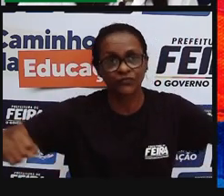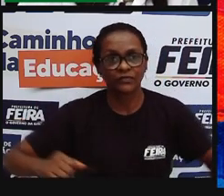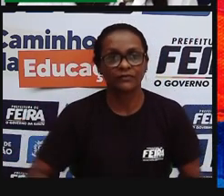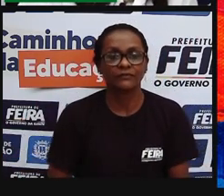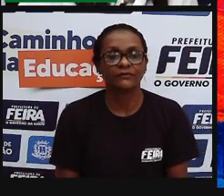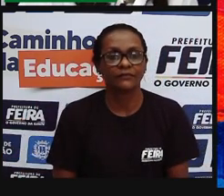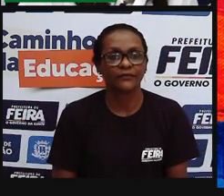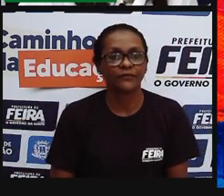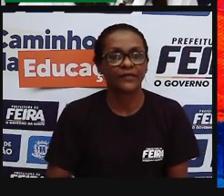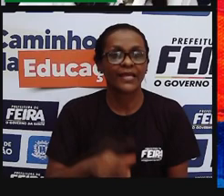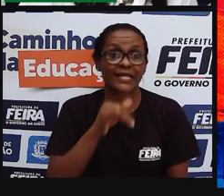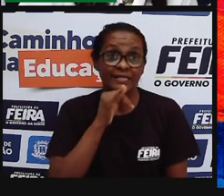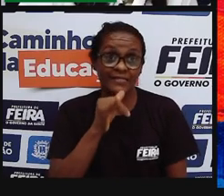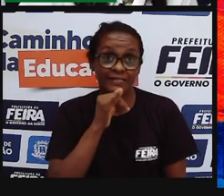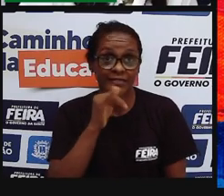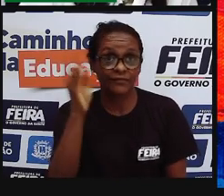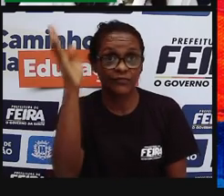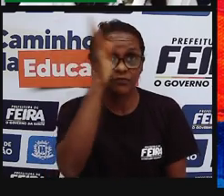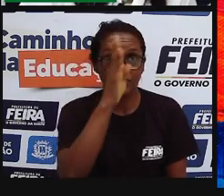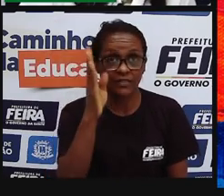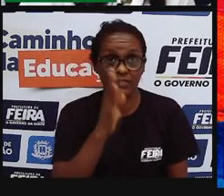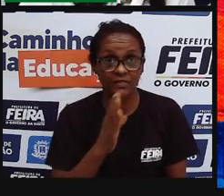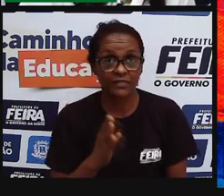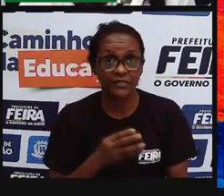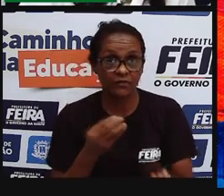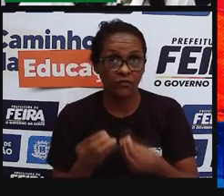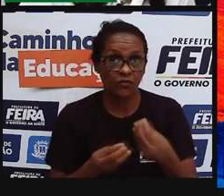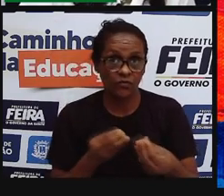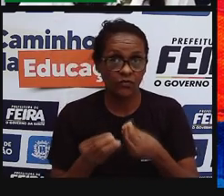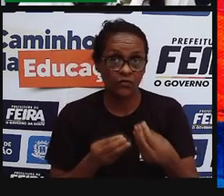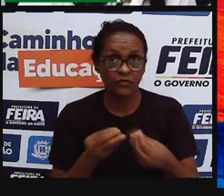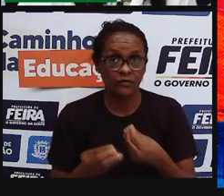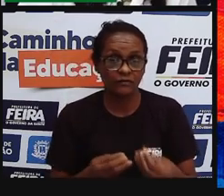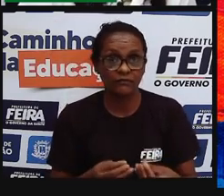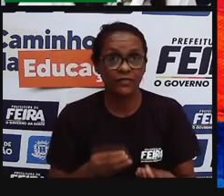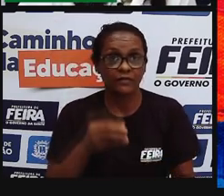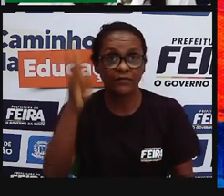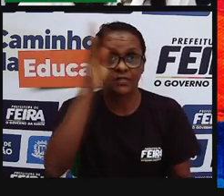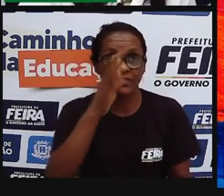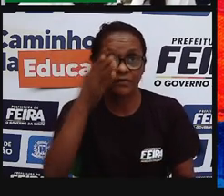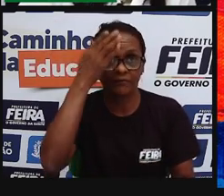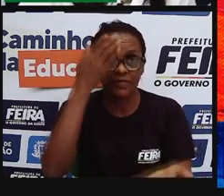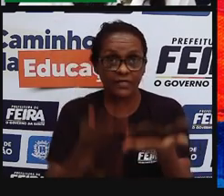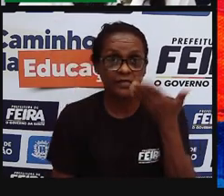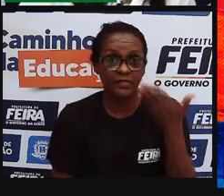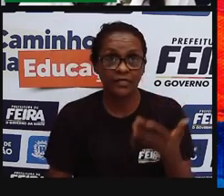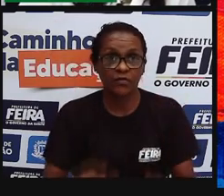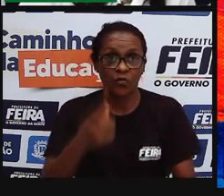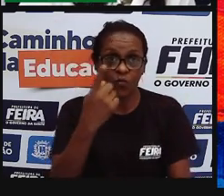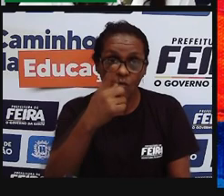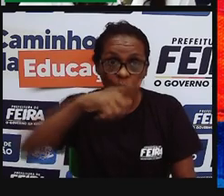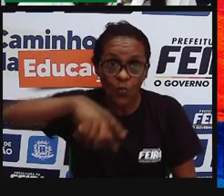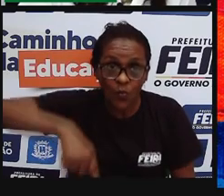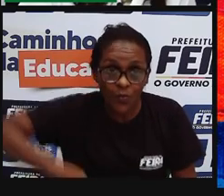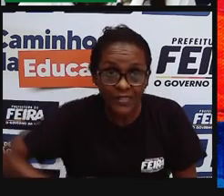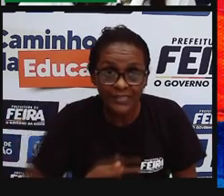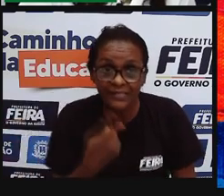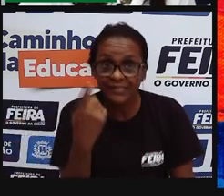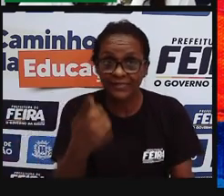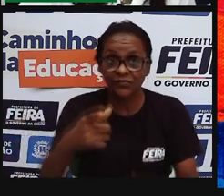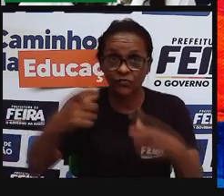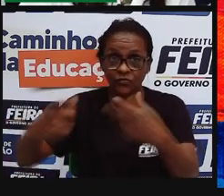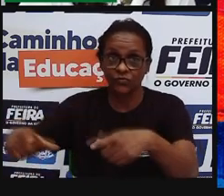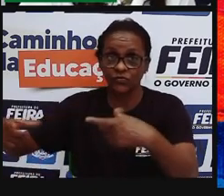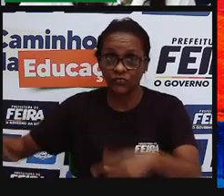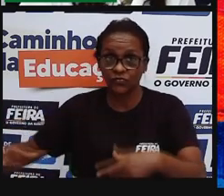O Brasil, então, vendo aqui as proporções, Brasil perdeu mais de um milhão de hectares de